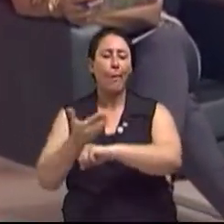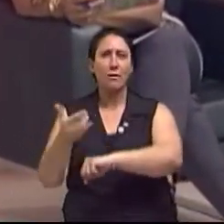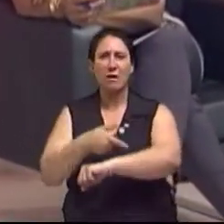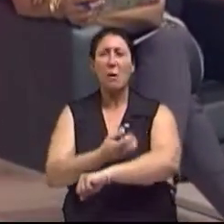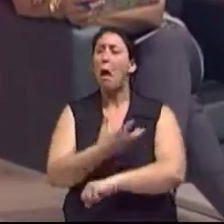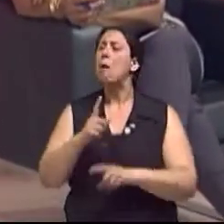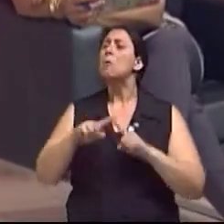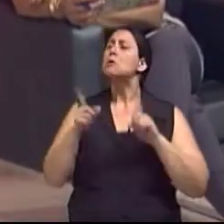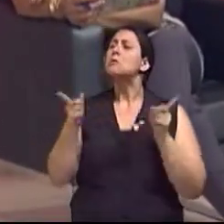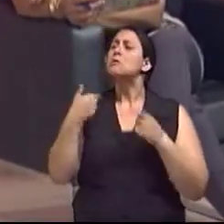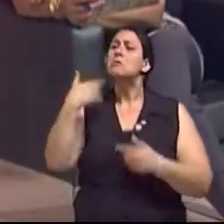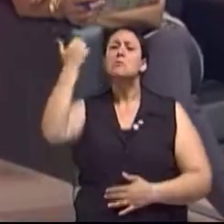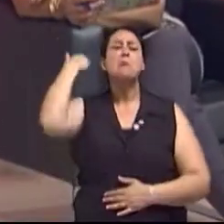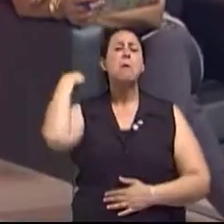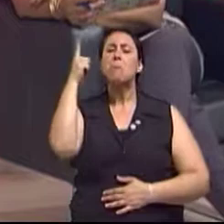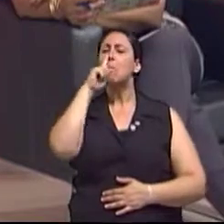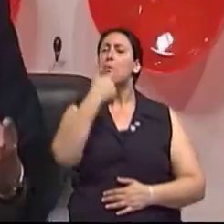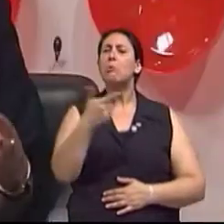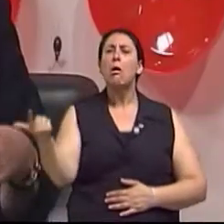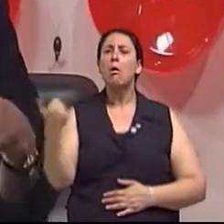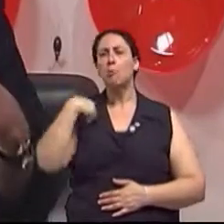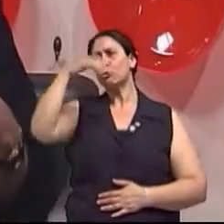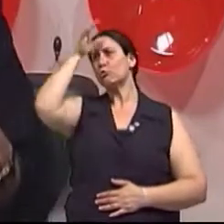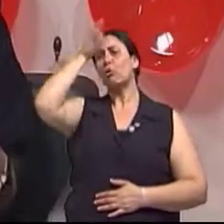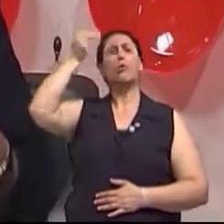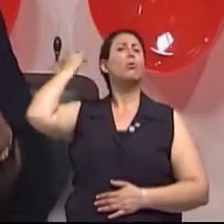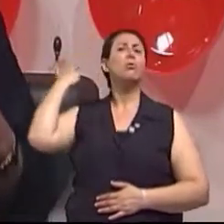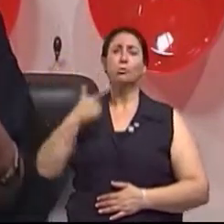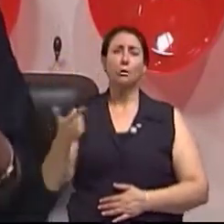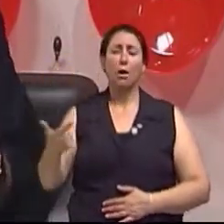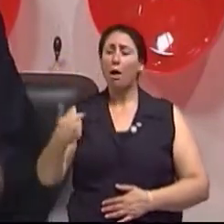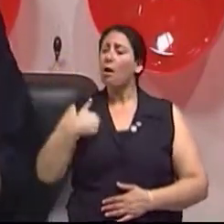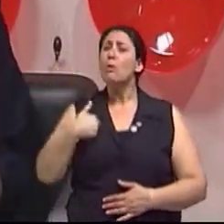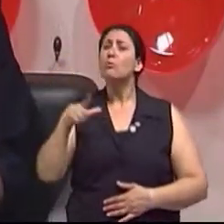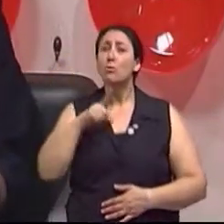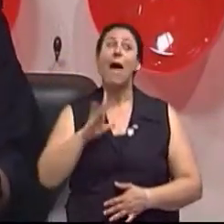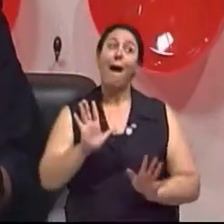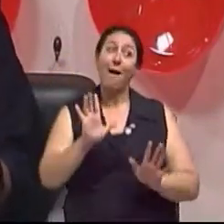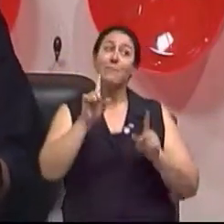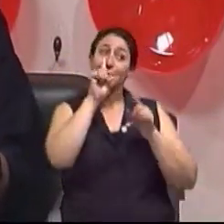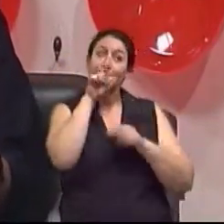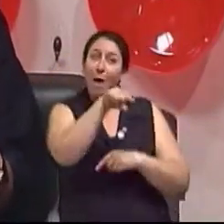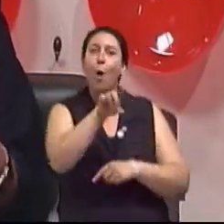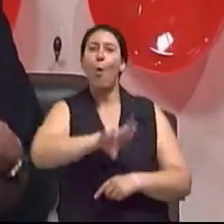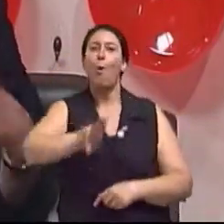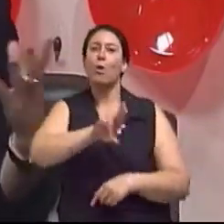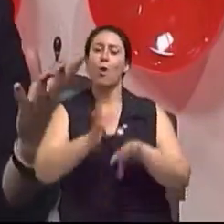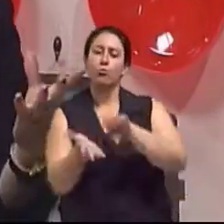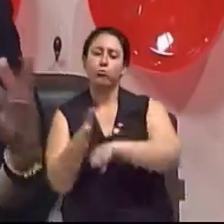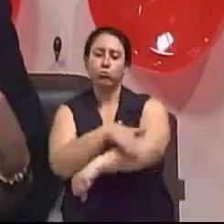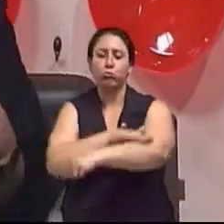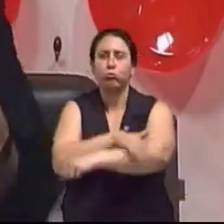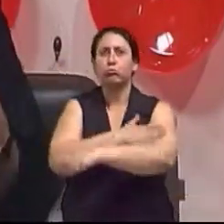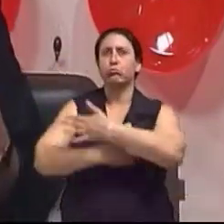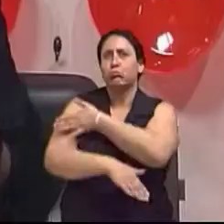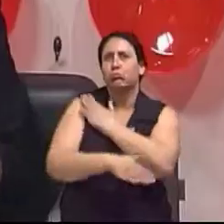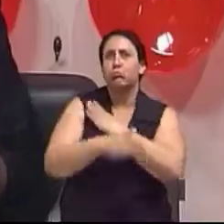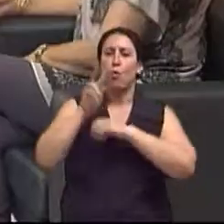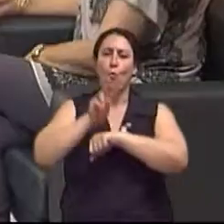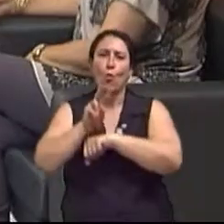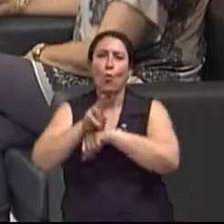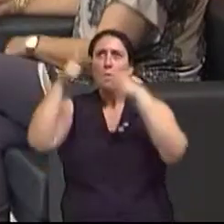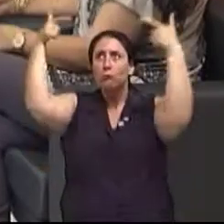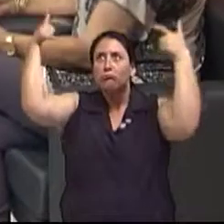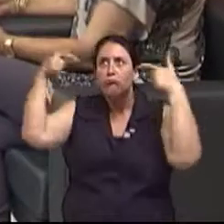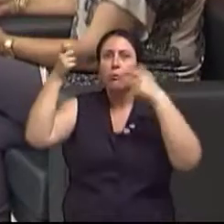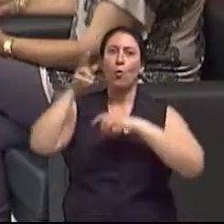avó não tinha, como é que eu tenho? Provavelmente a mãe e a avó se protegeram, não é? Ah, ok. Ou não pegaram